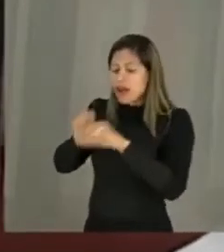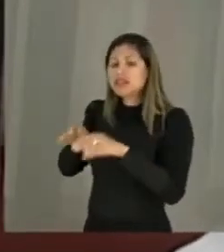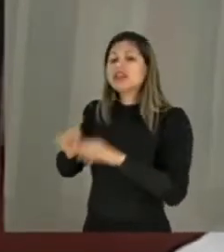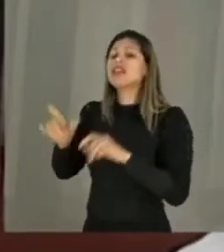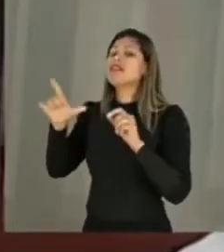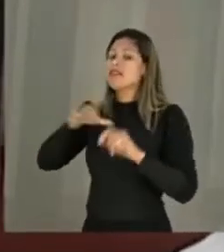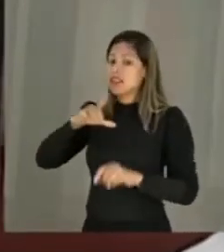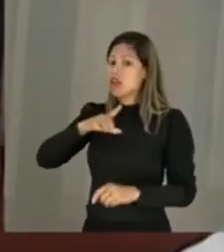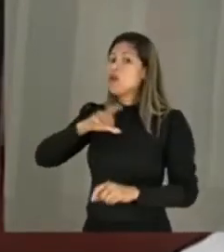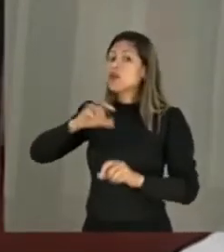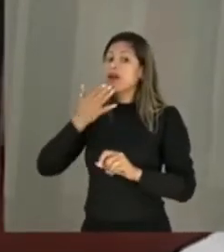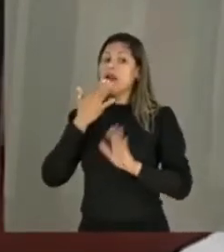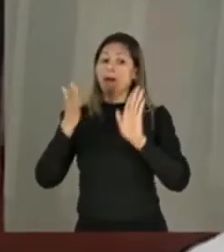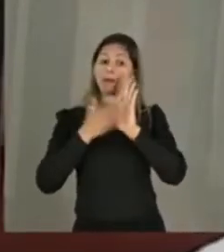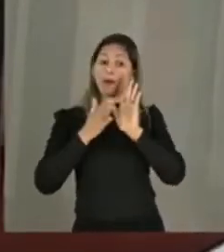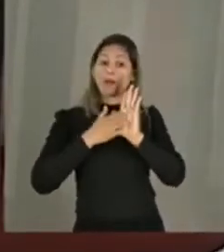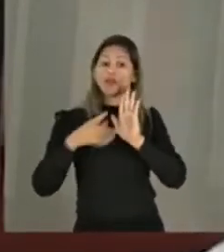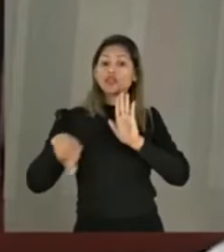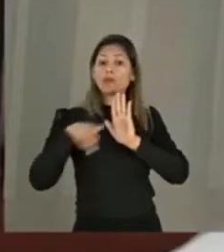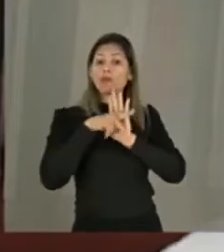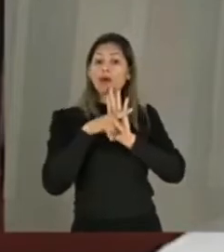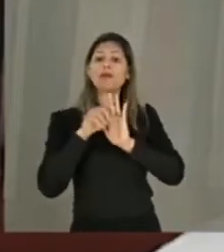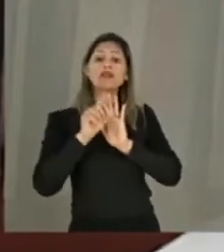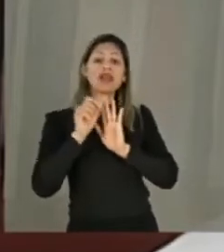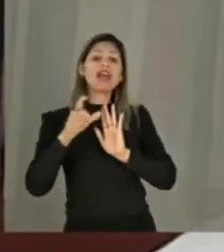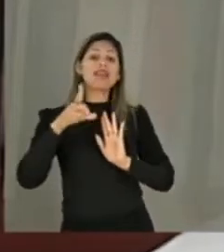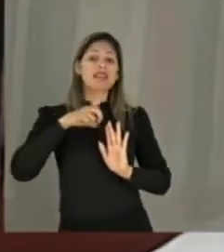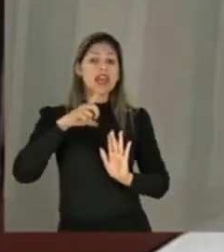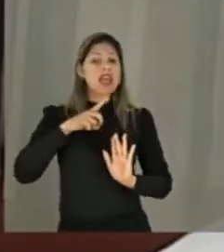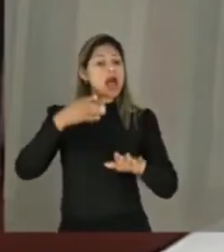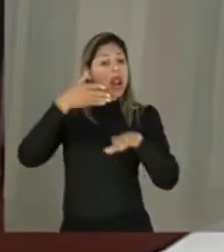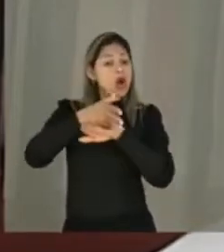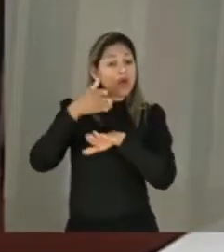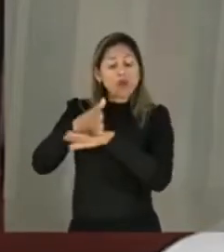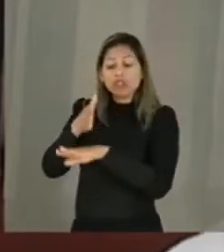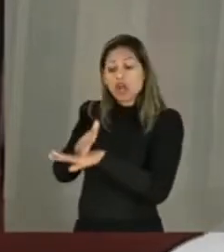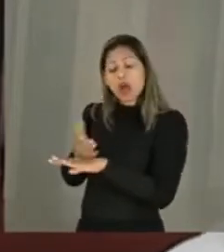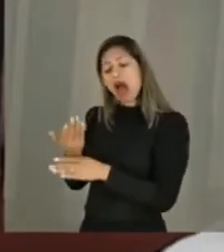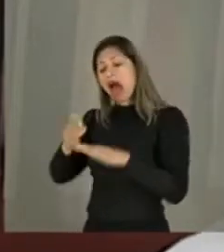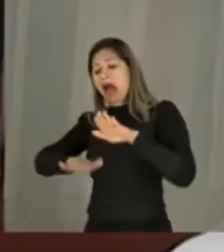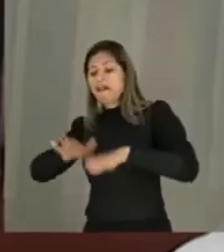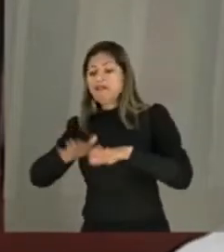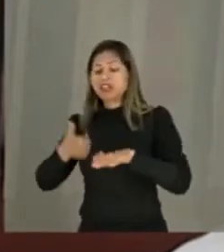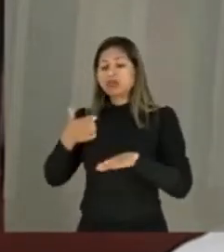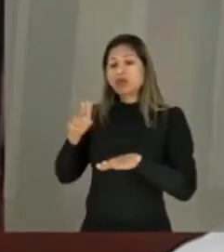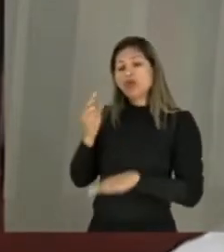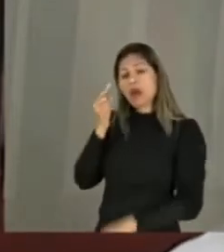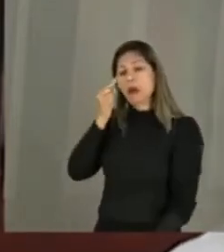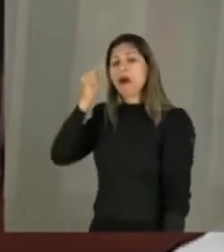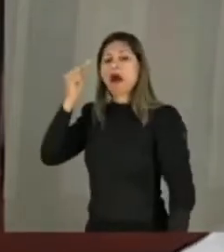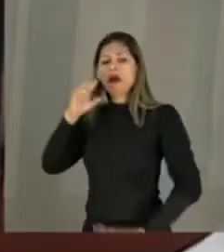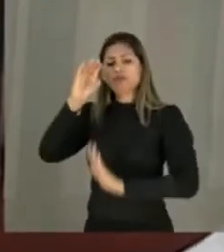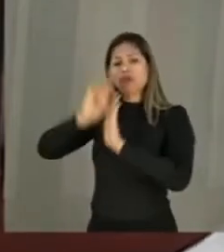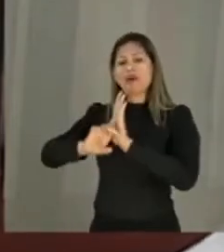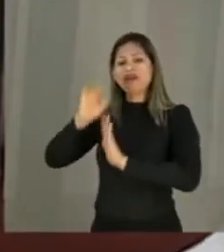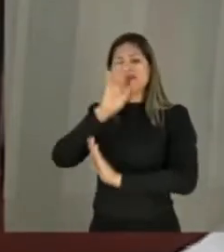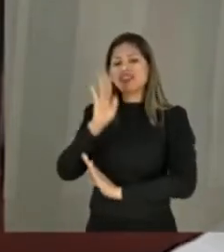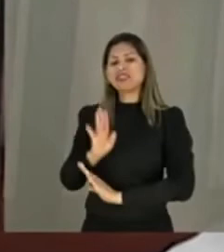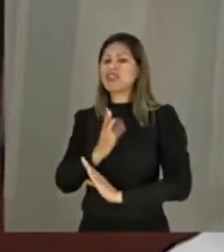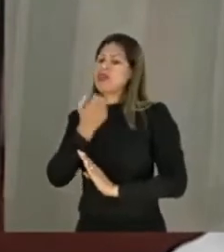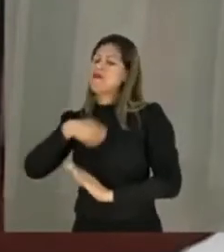desenvolver uma proposta própria, temos constatado que isso não funciona. A ideia de currículos nacionais não funciona já há algumas